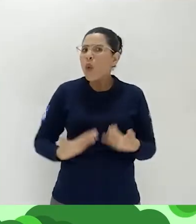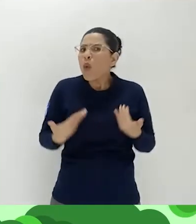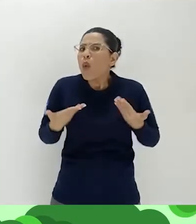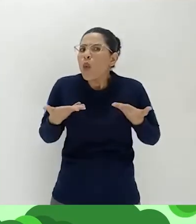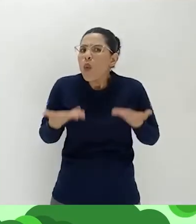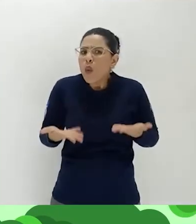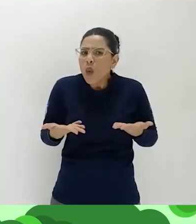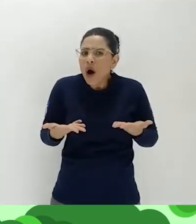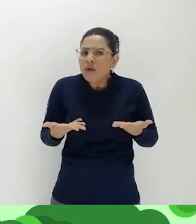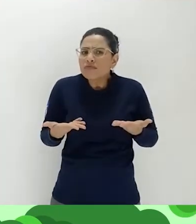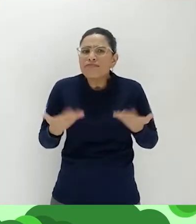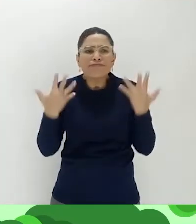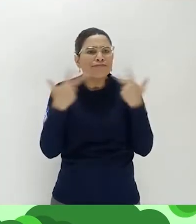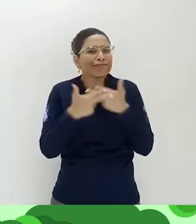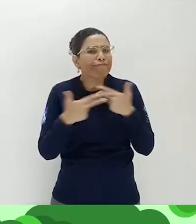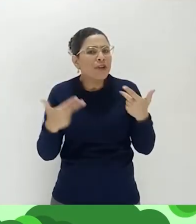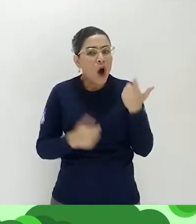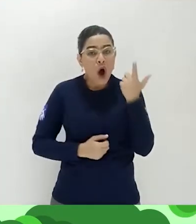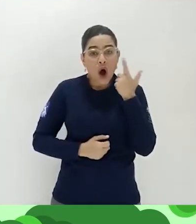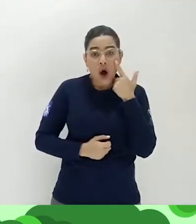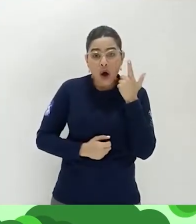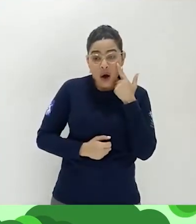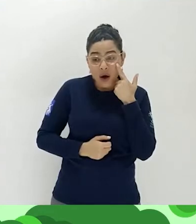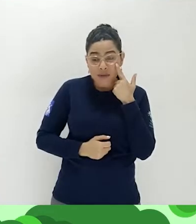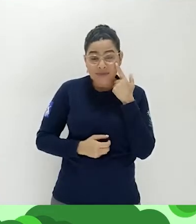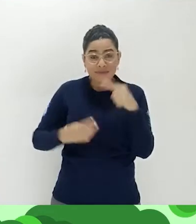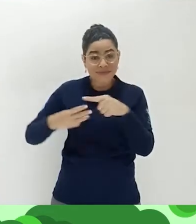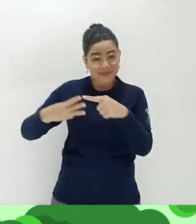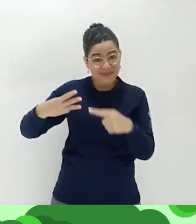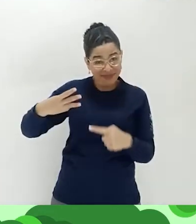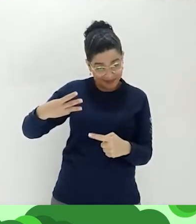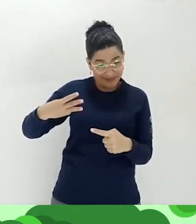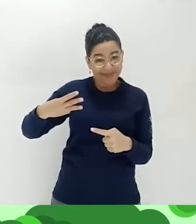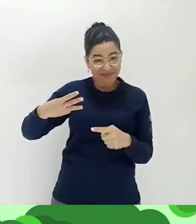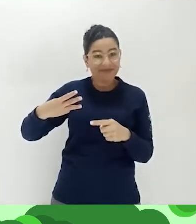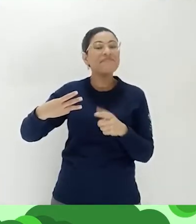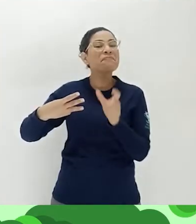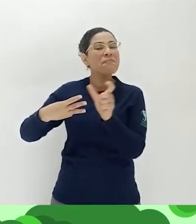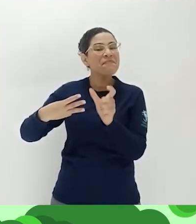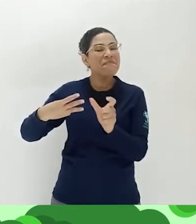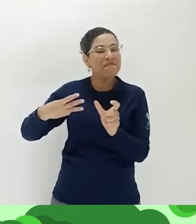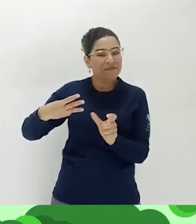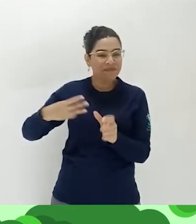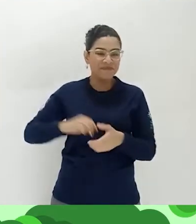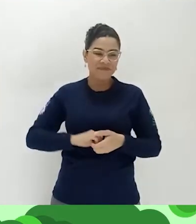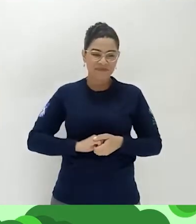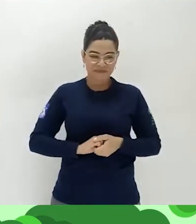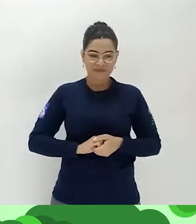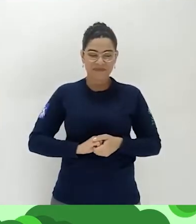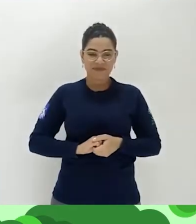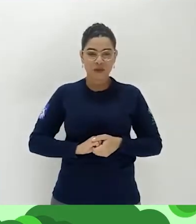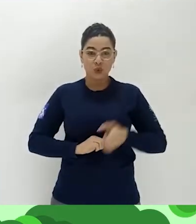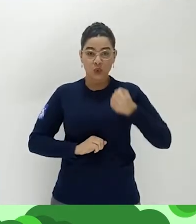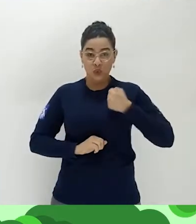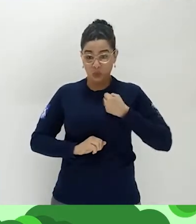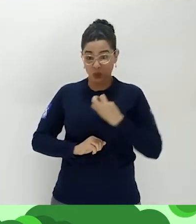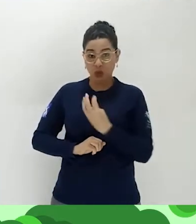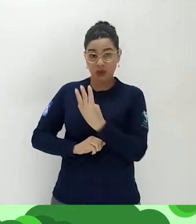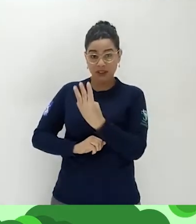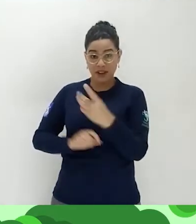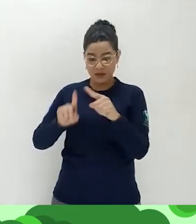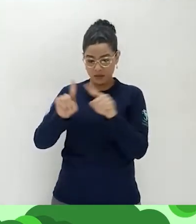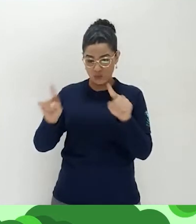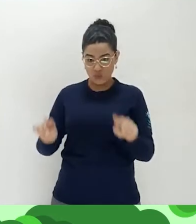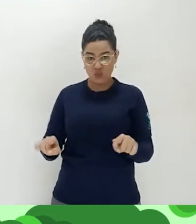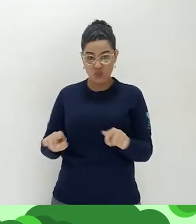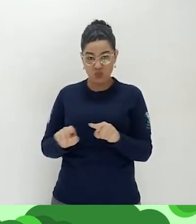Vamos dar uma olhadinha no banco de palavras, então? Para a gente ter essa ajudinha aí? Ó, lá no banco de palavras, então, no número 3, tem a